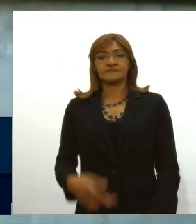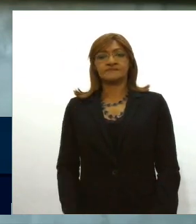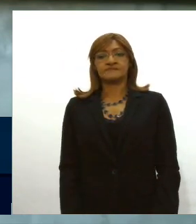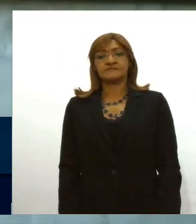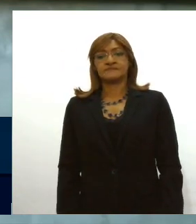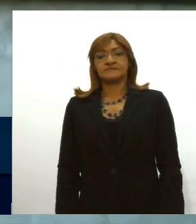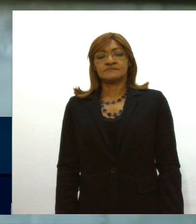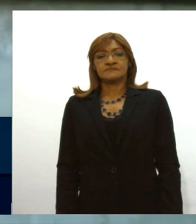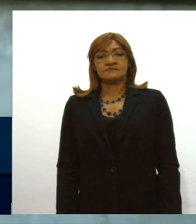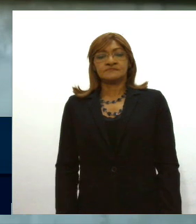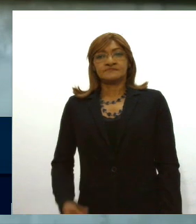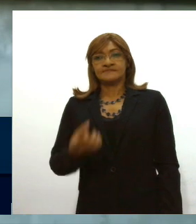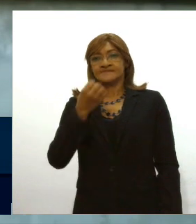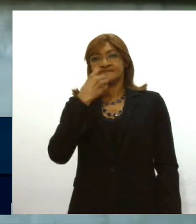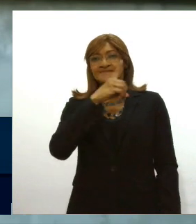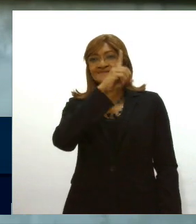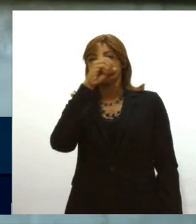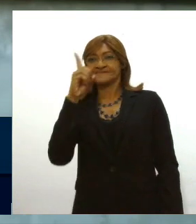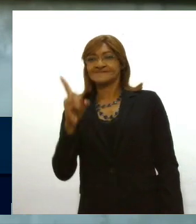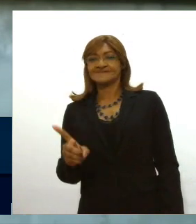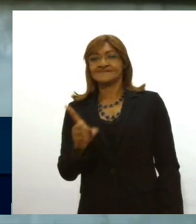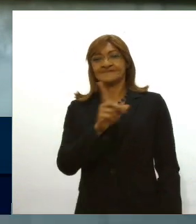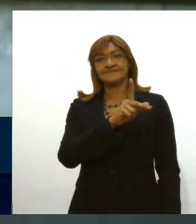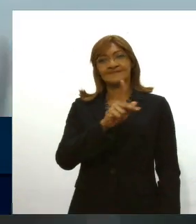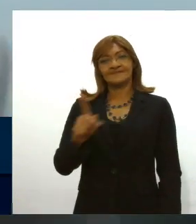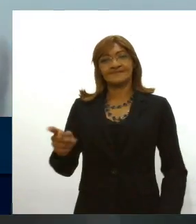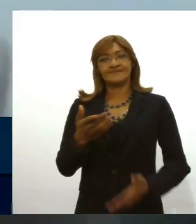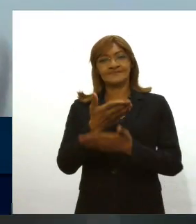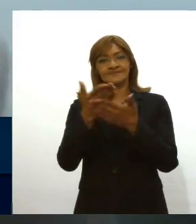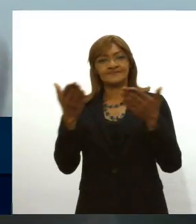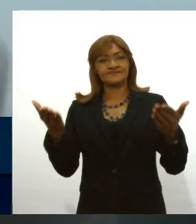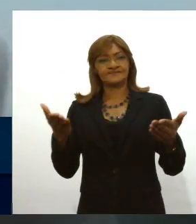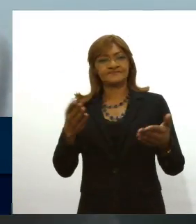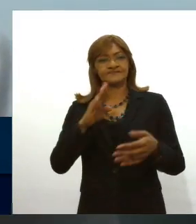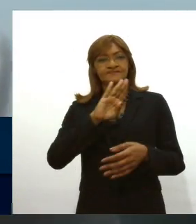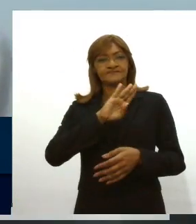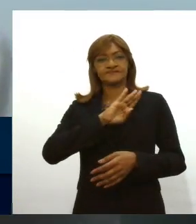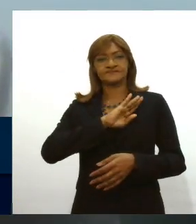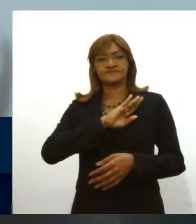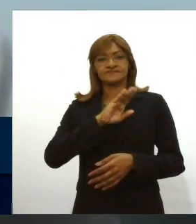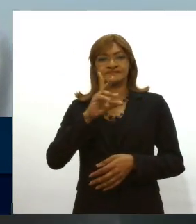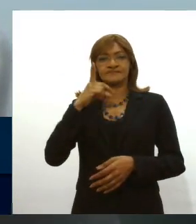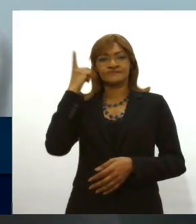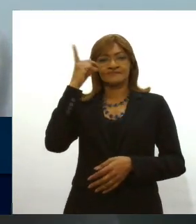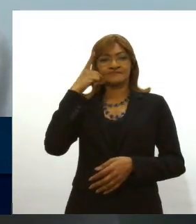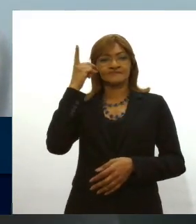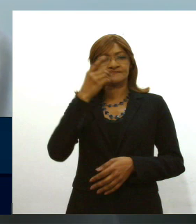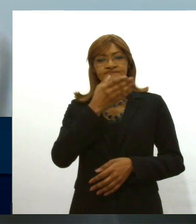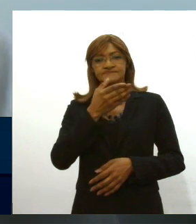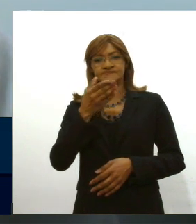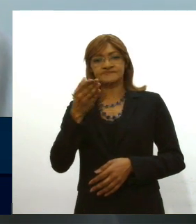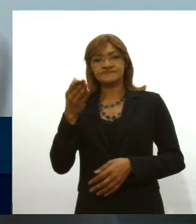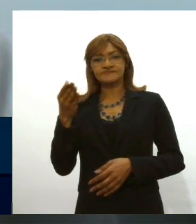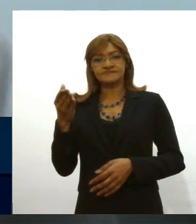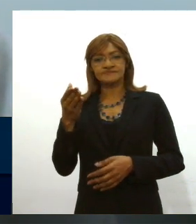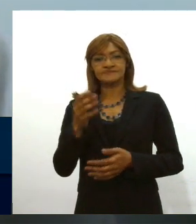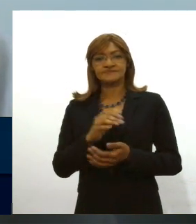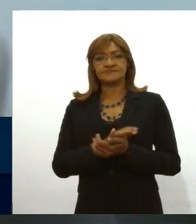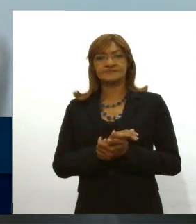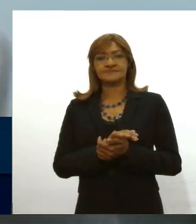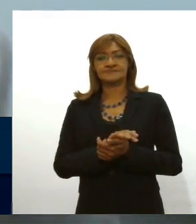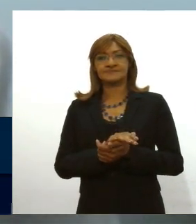Bom dia presidente bom dia colegas deputados ouvintes da TV